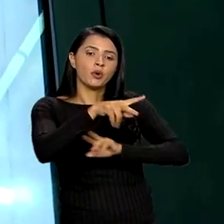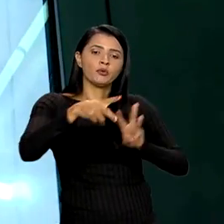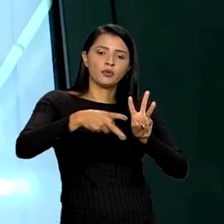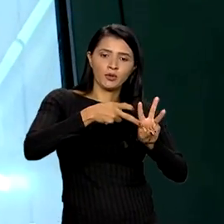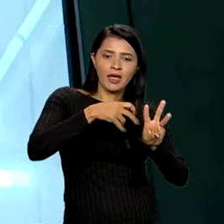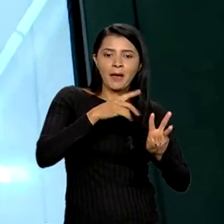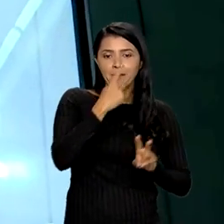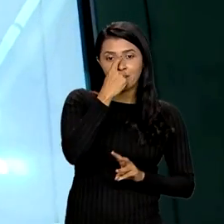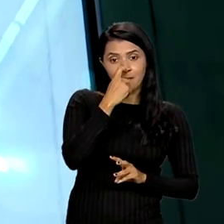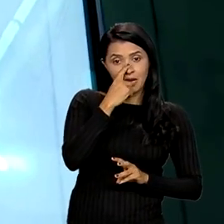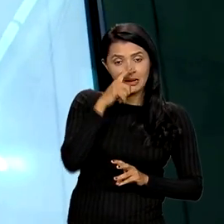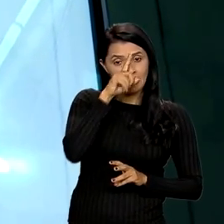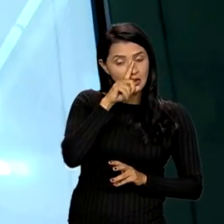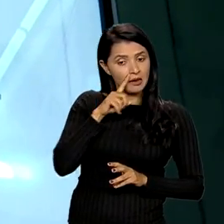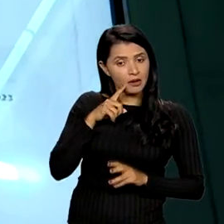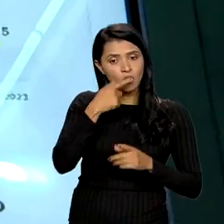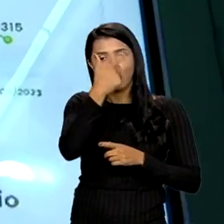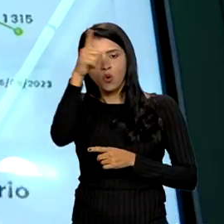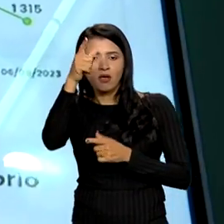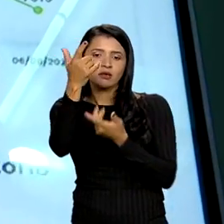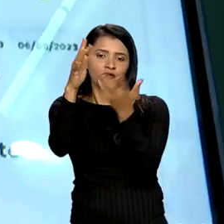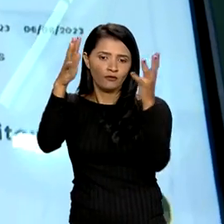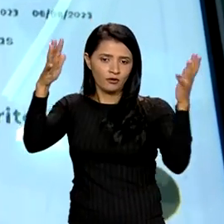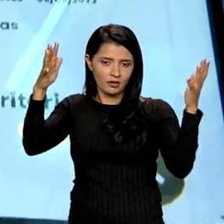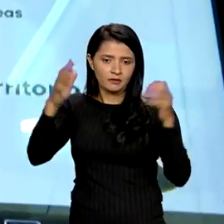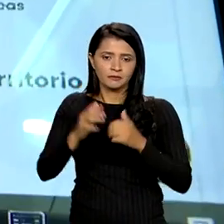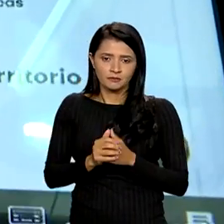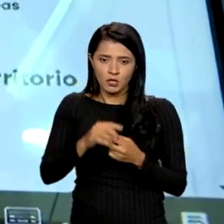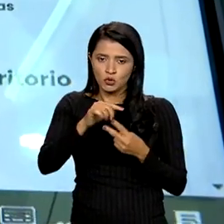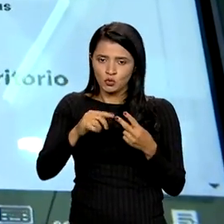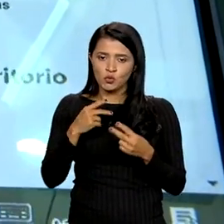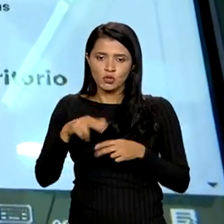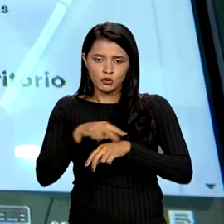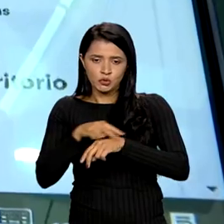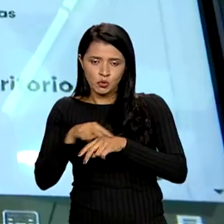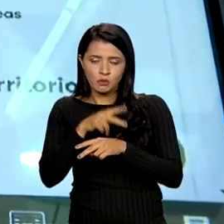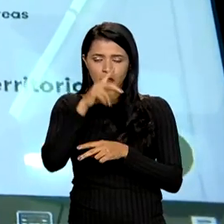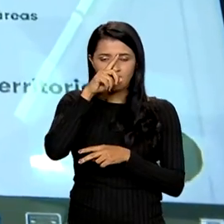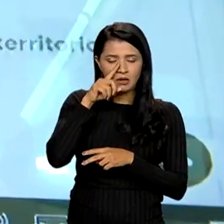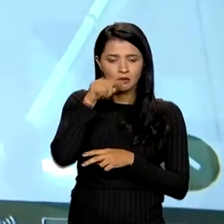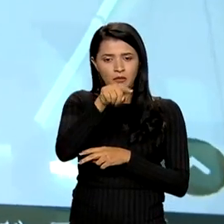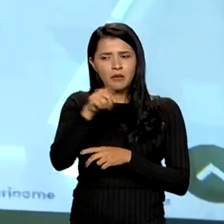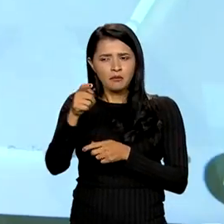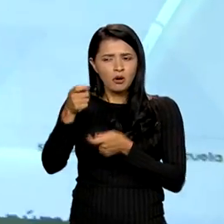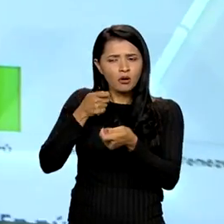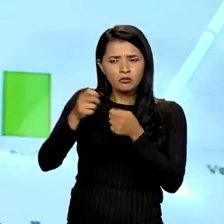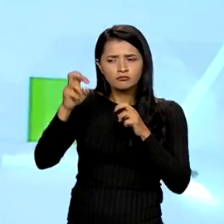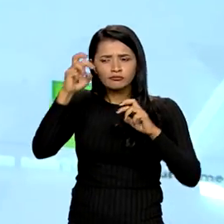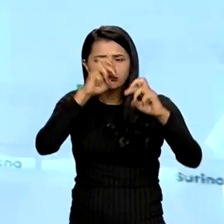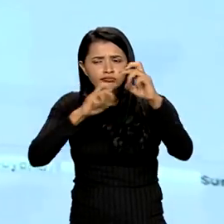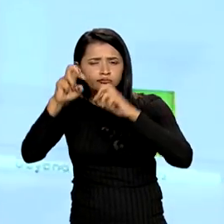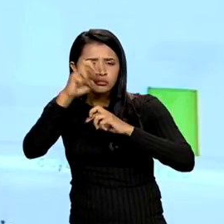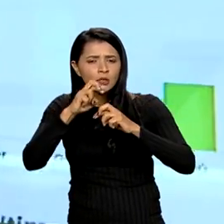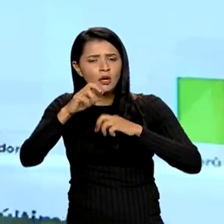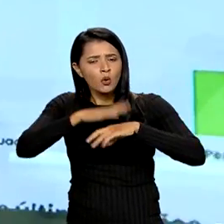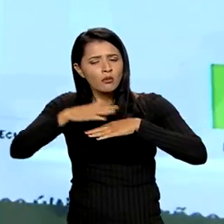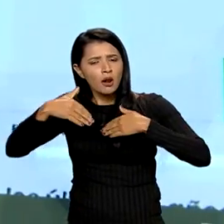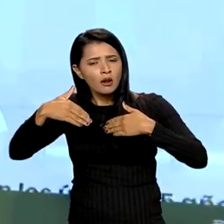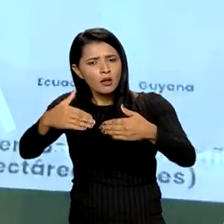amarelo. E o resto é o resto da floresta. E a gente consegue monitorar ao longo do tempo como está se comportando esses